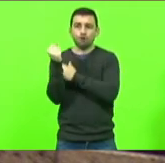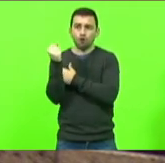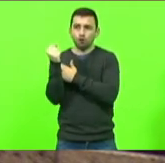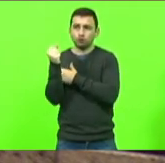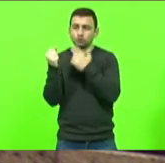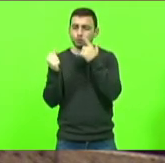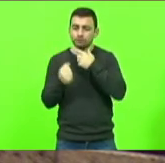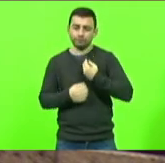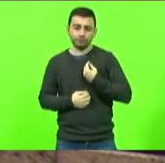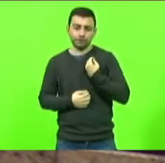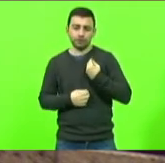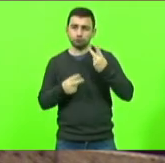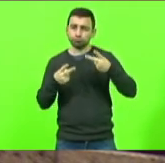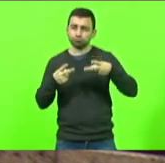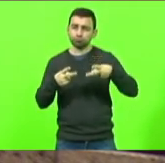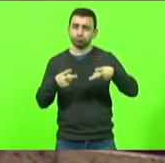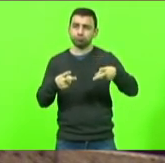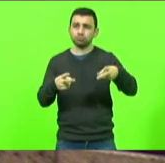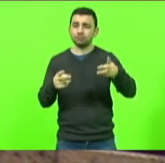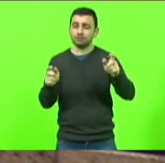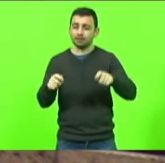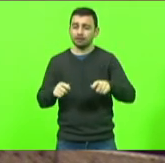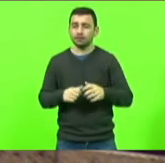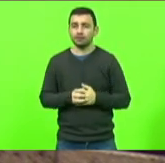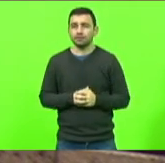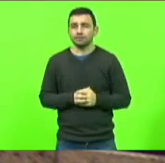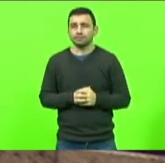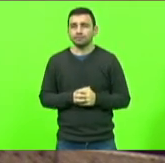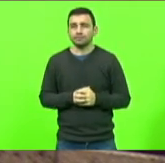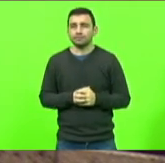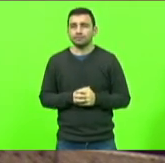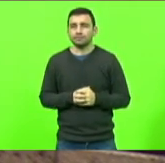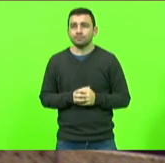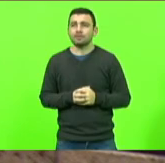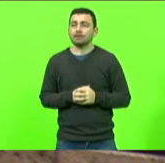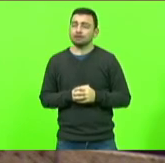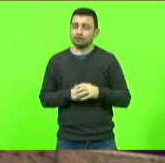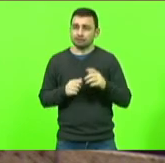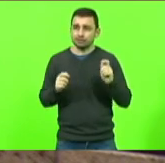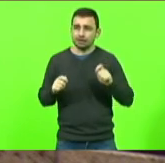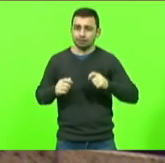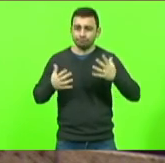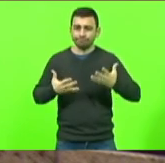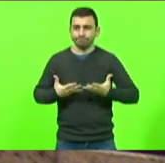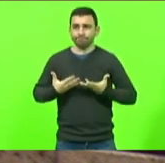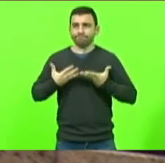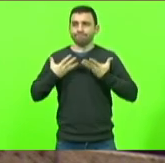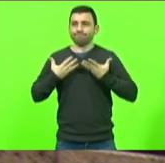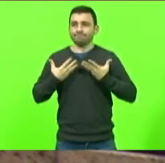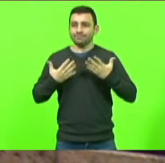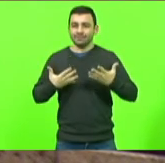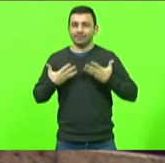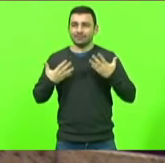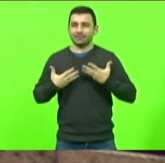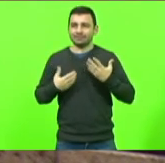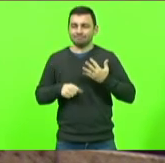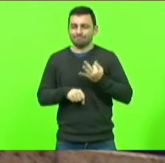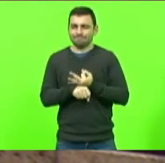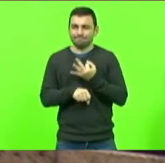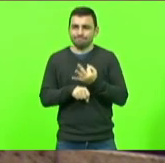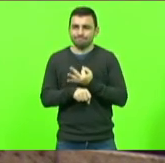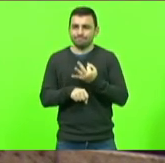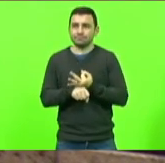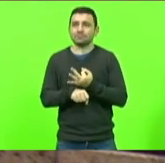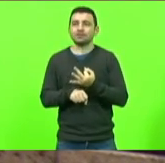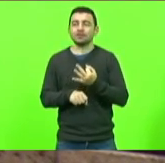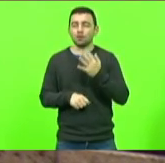vida da forma que é possível com força com energia e com muita resiliência que